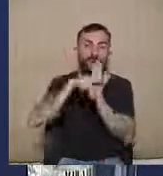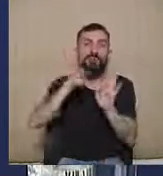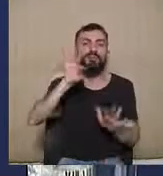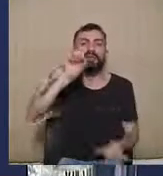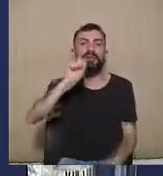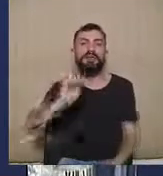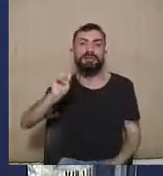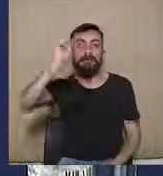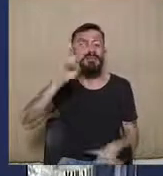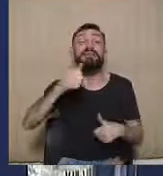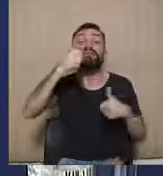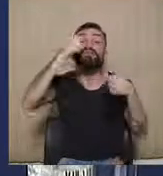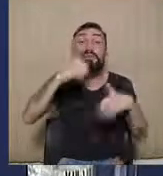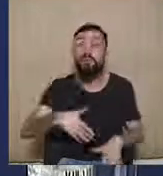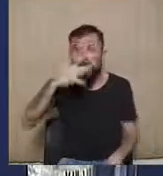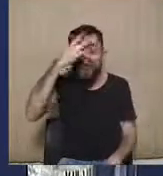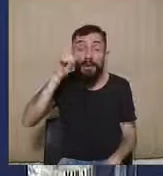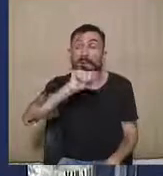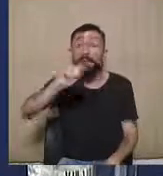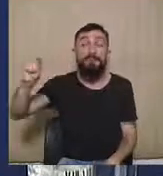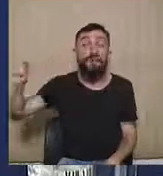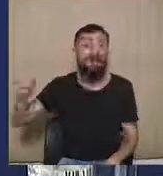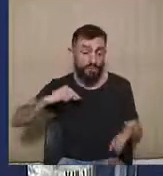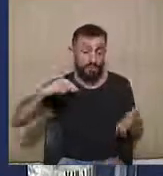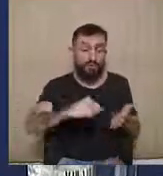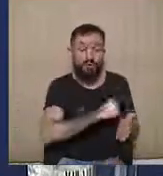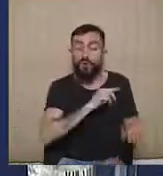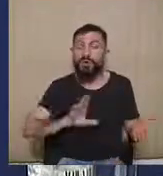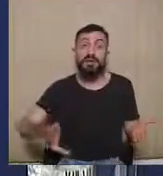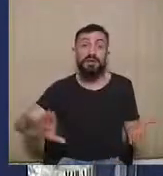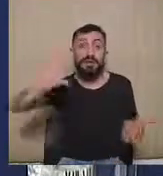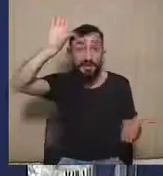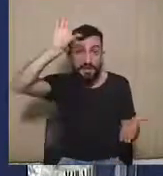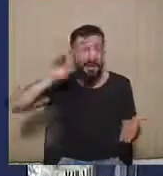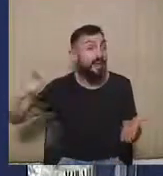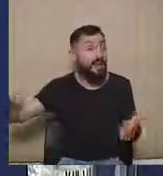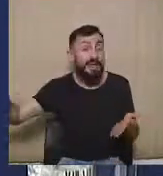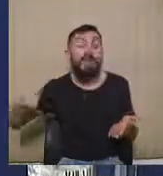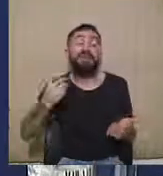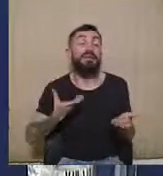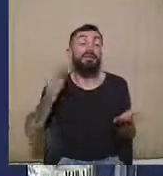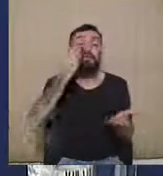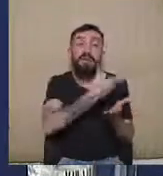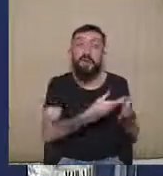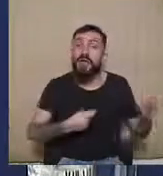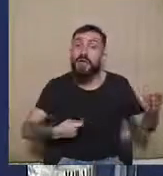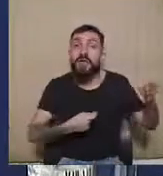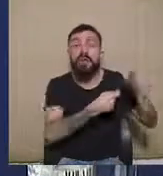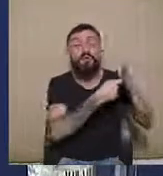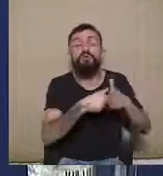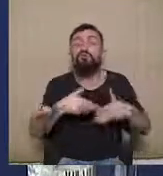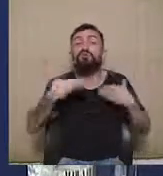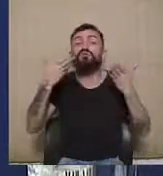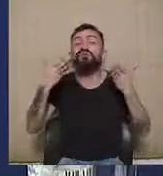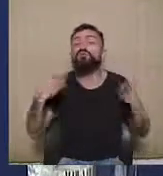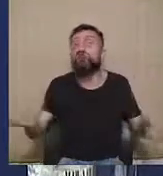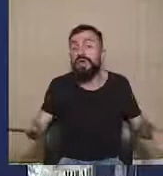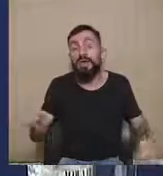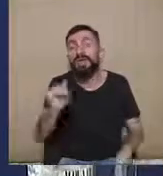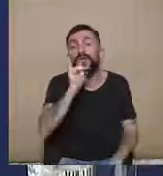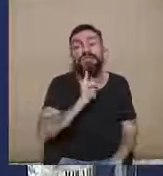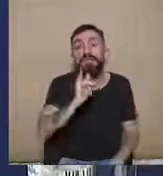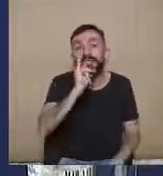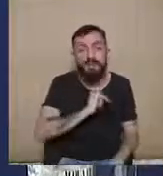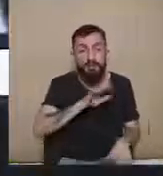impugnou um registro não teria interesse recursal, legitimidade, vamos dizer assim, para apresentar um recurso